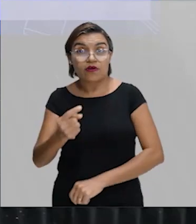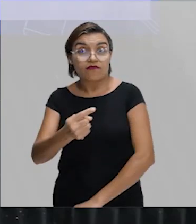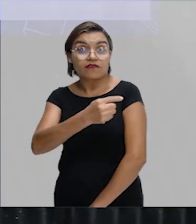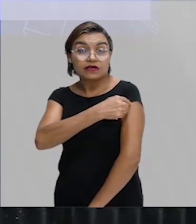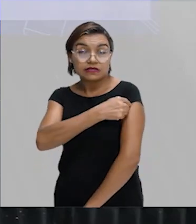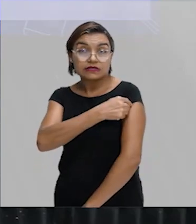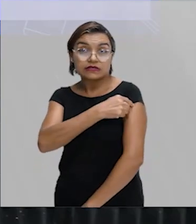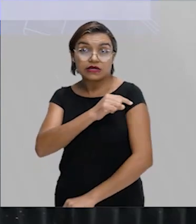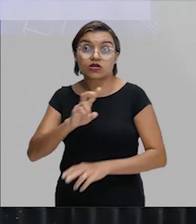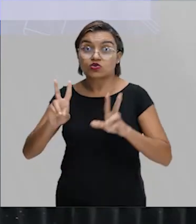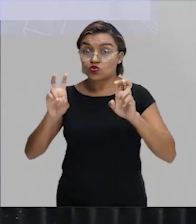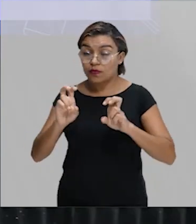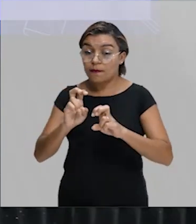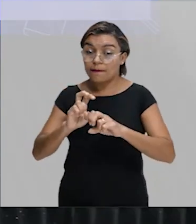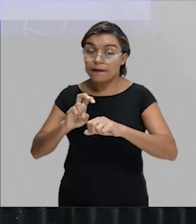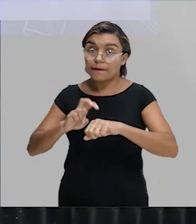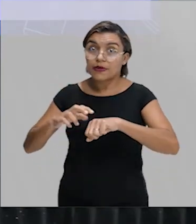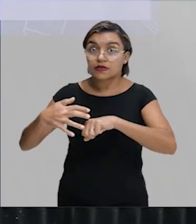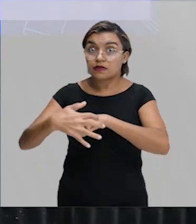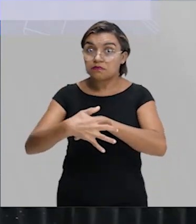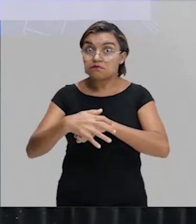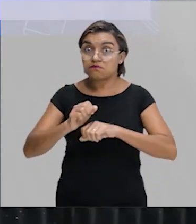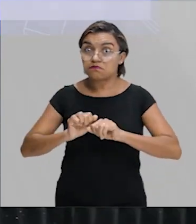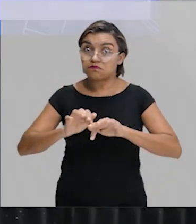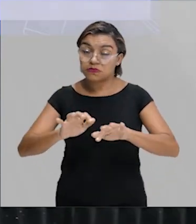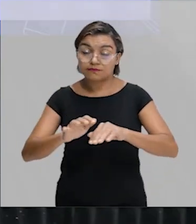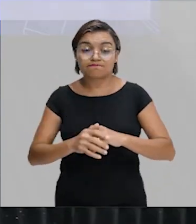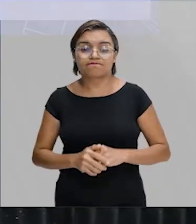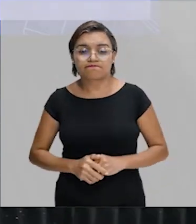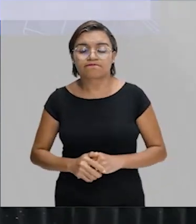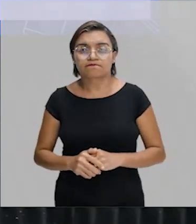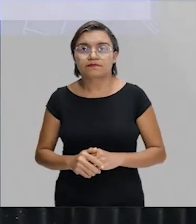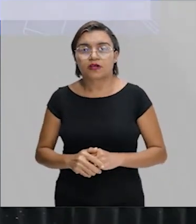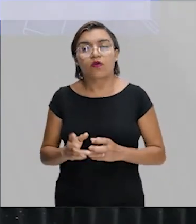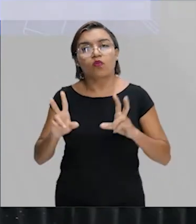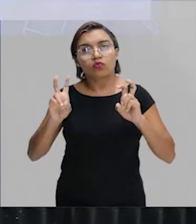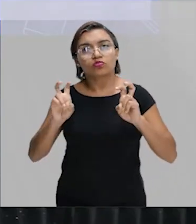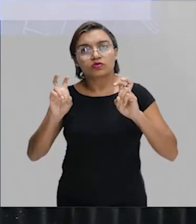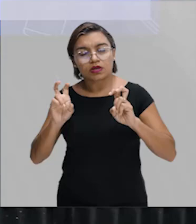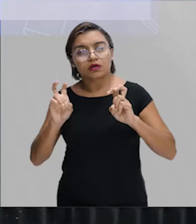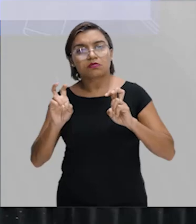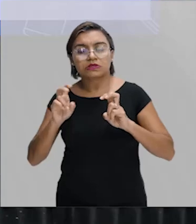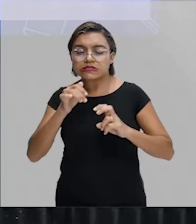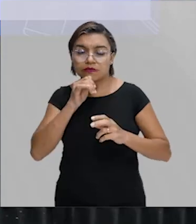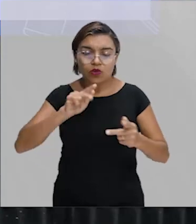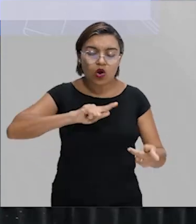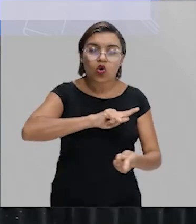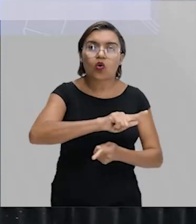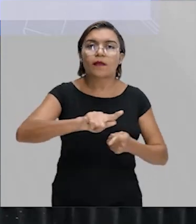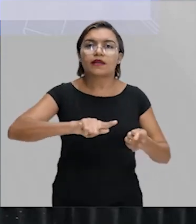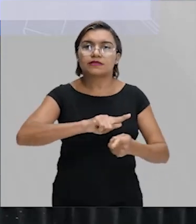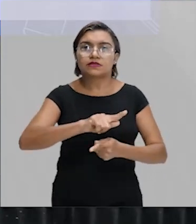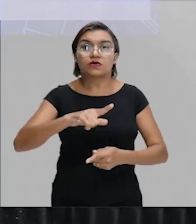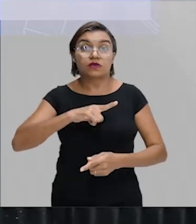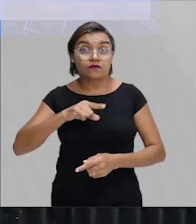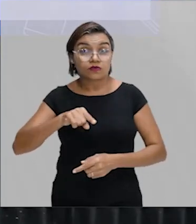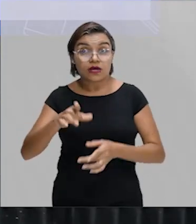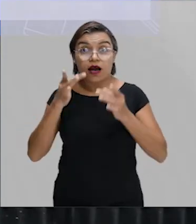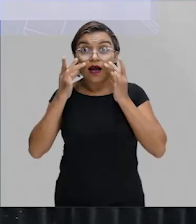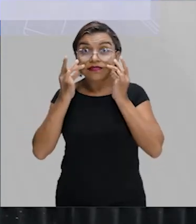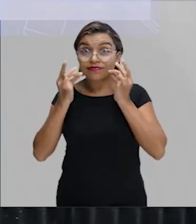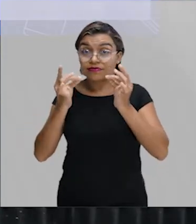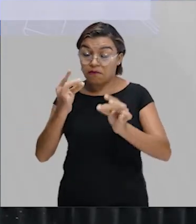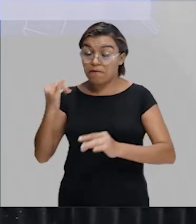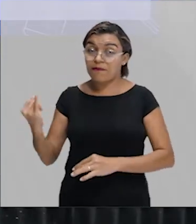questão da pandemia. Então, é uma temática que vai ser muito cobrada, associada às ideias da globalização e você precisa estar atento.